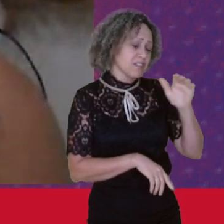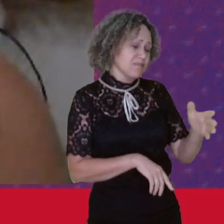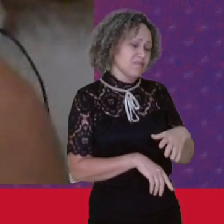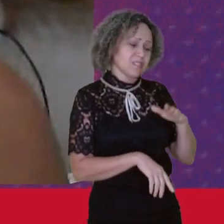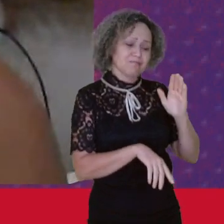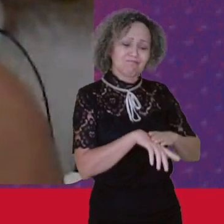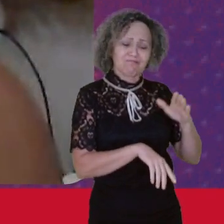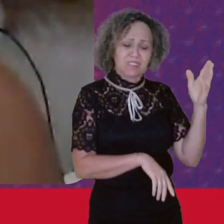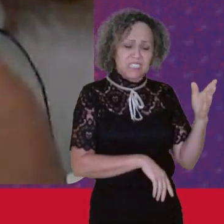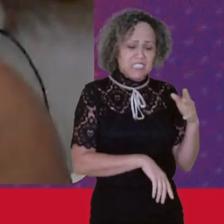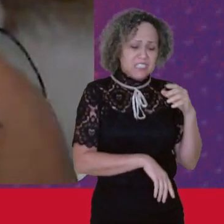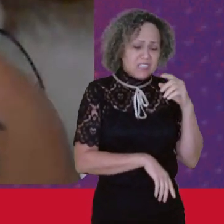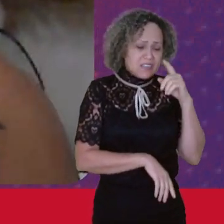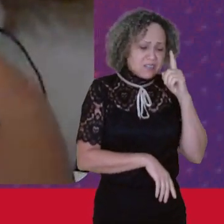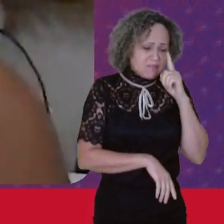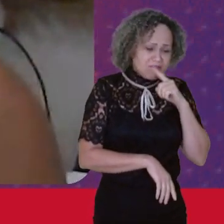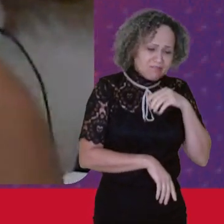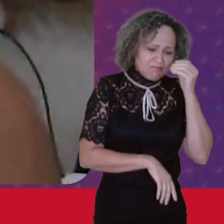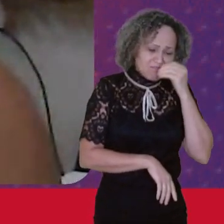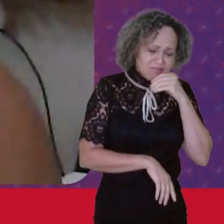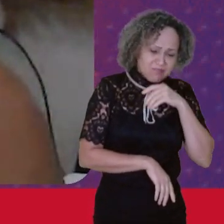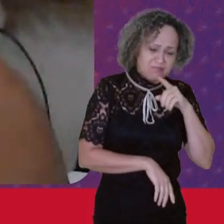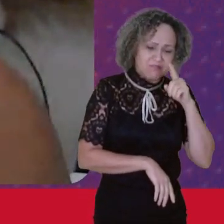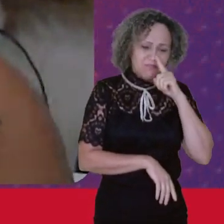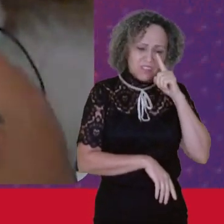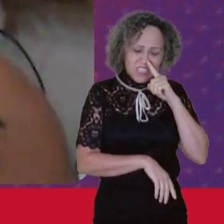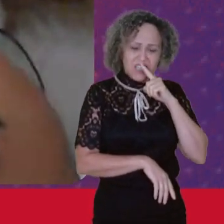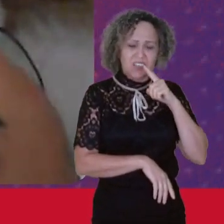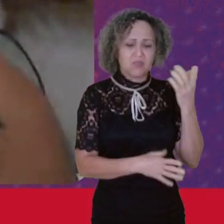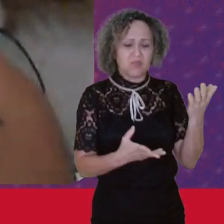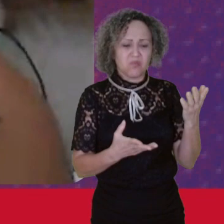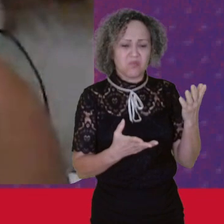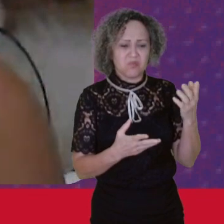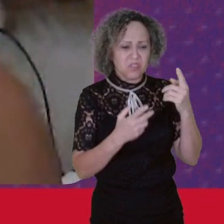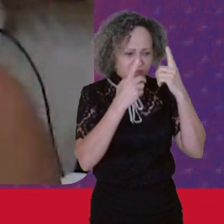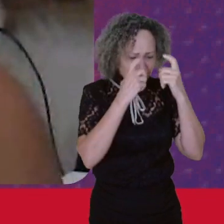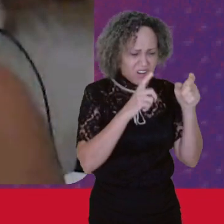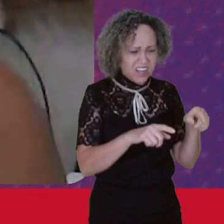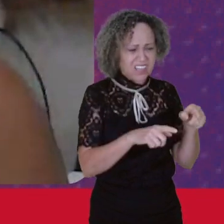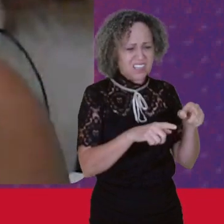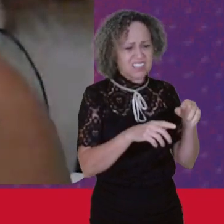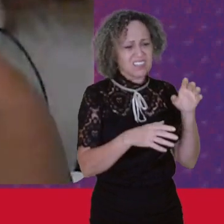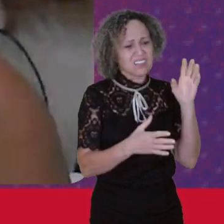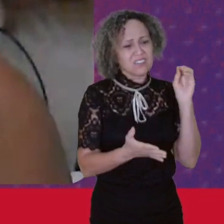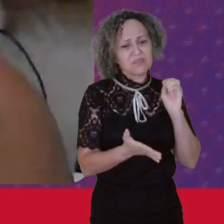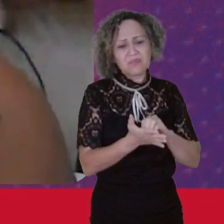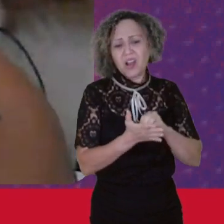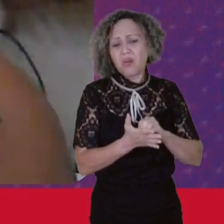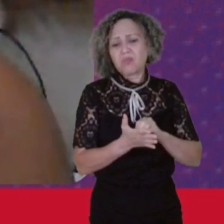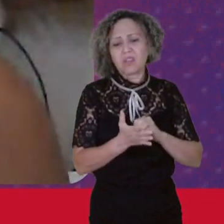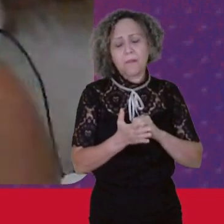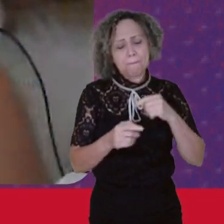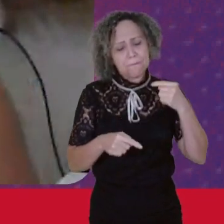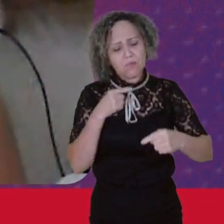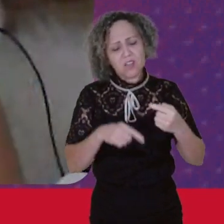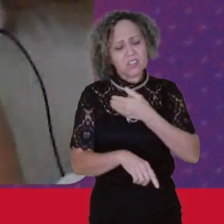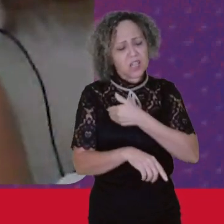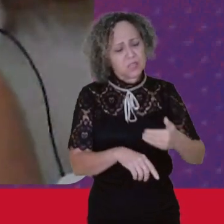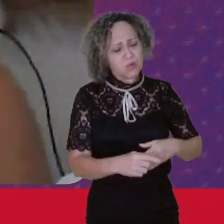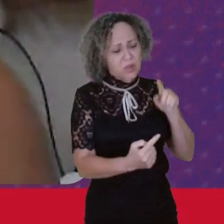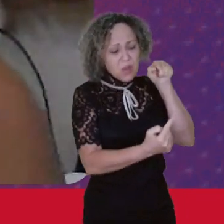violência E de outras Ausência De políticas Públicas E essa